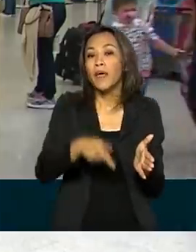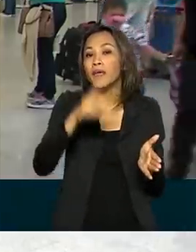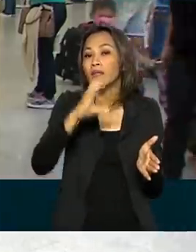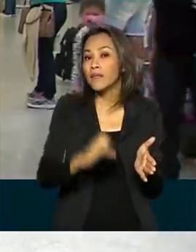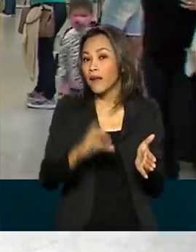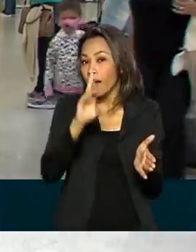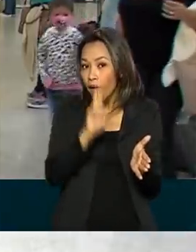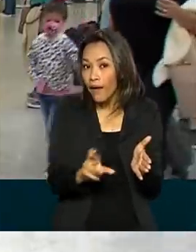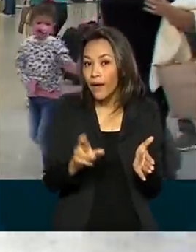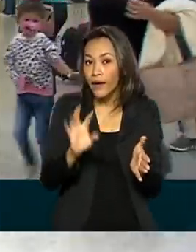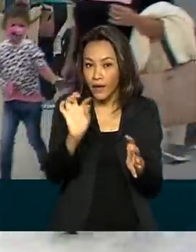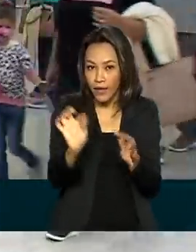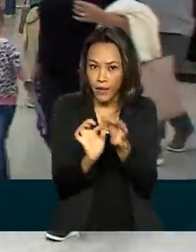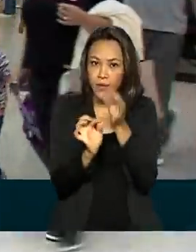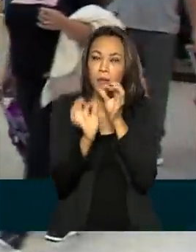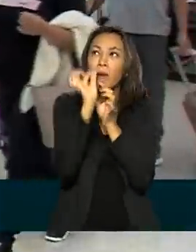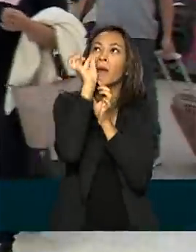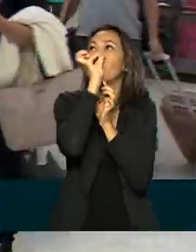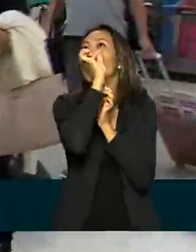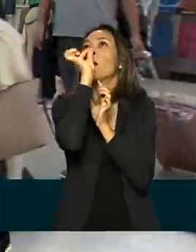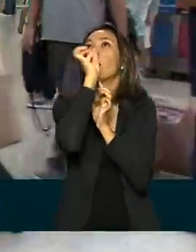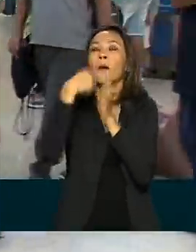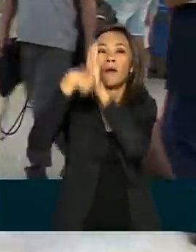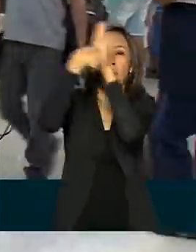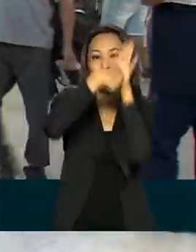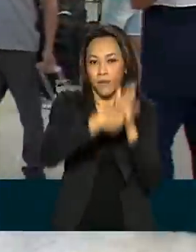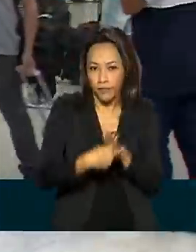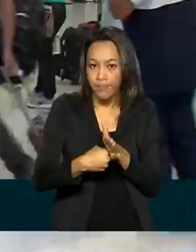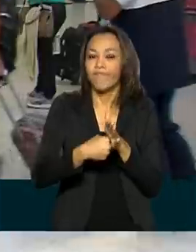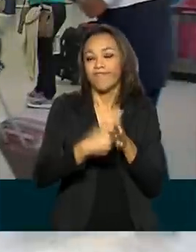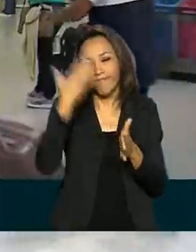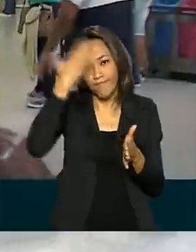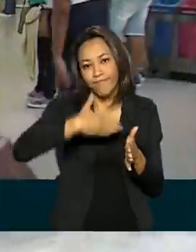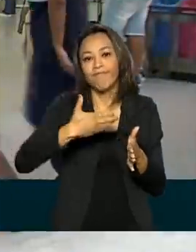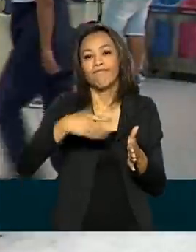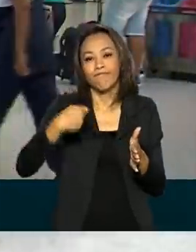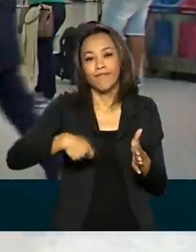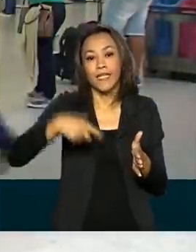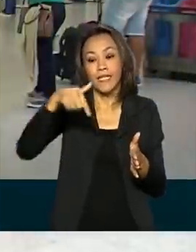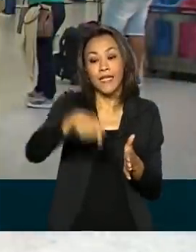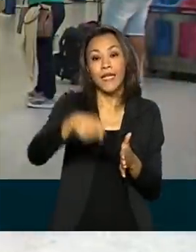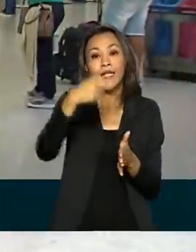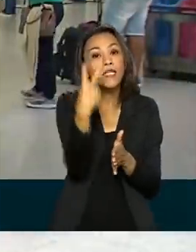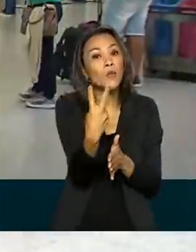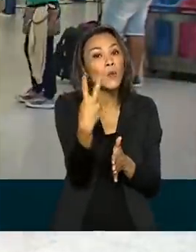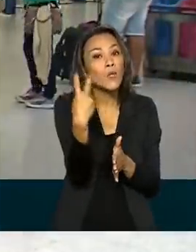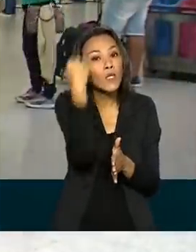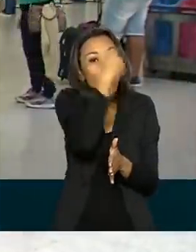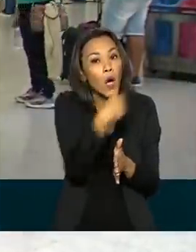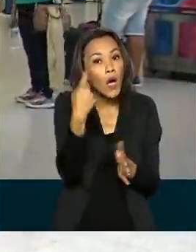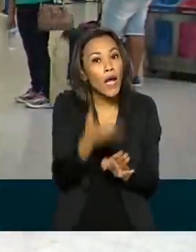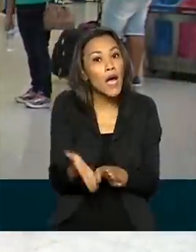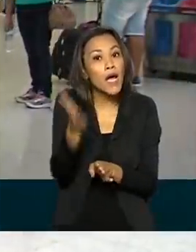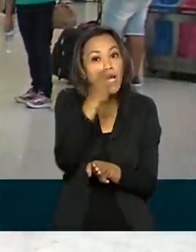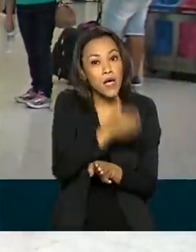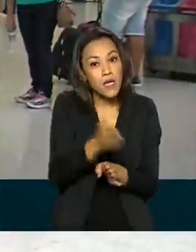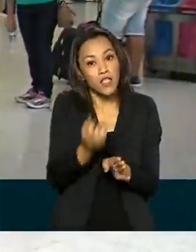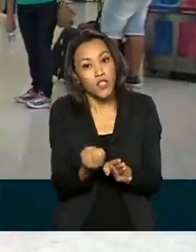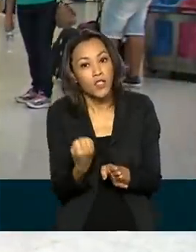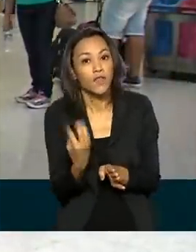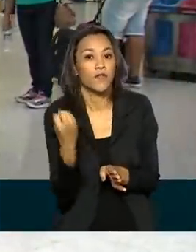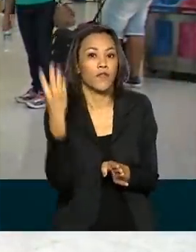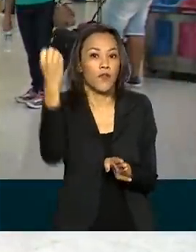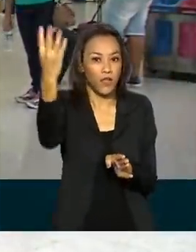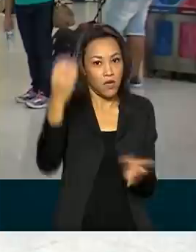para a Covid-19. O teste deve ser realizado em no máximo 72 horas antes do embarque no voo com destino ao Brasil,